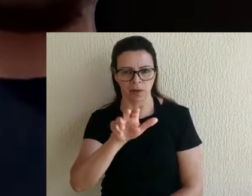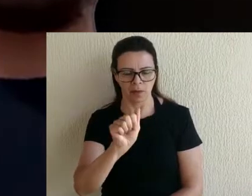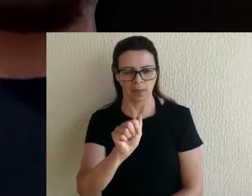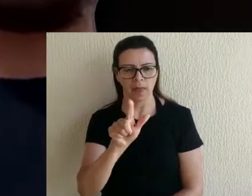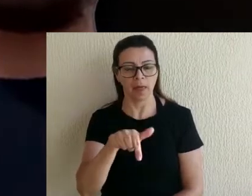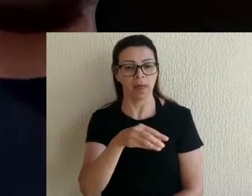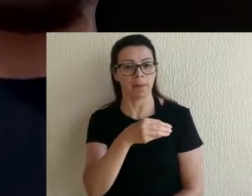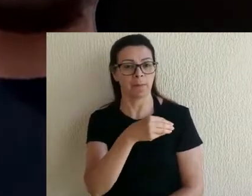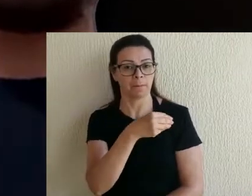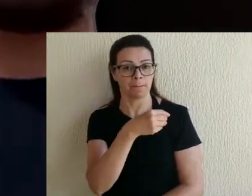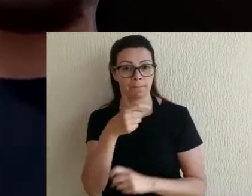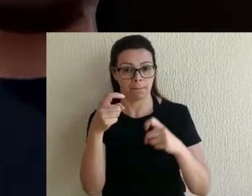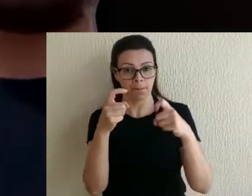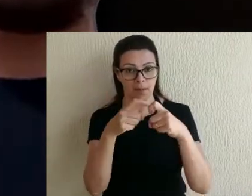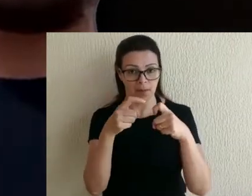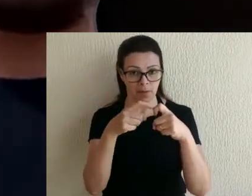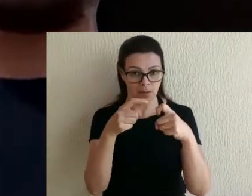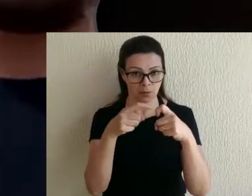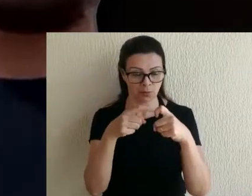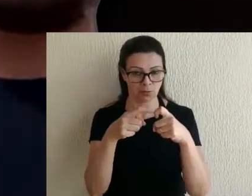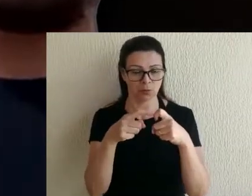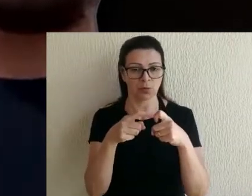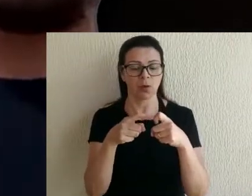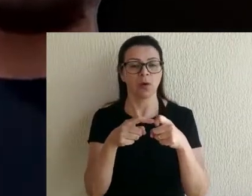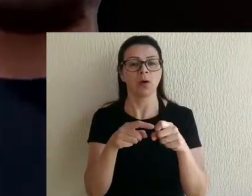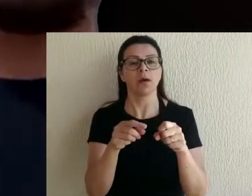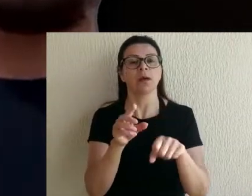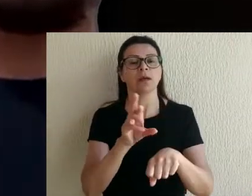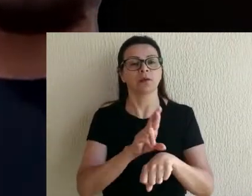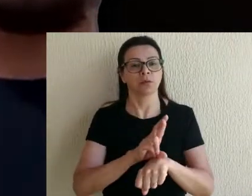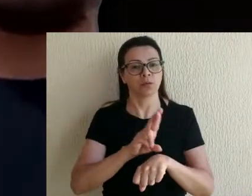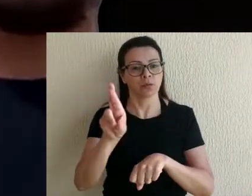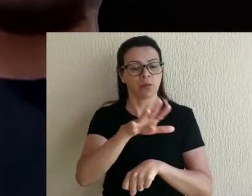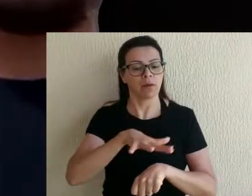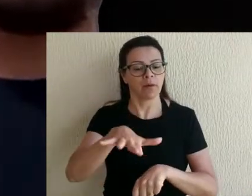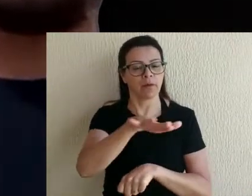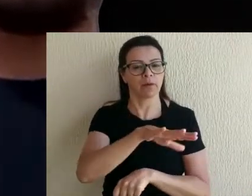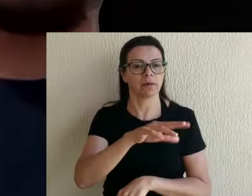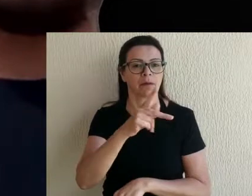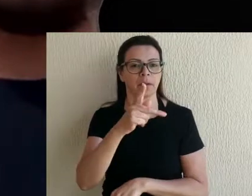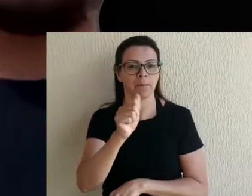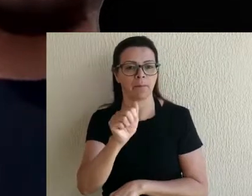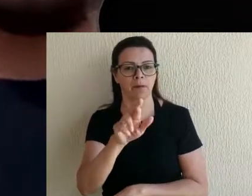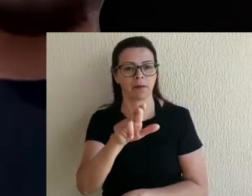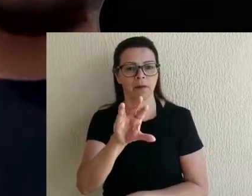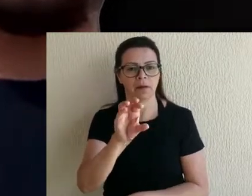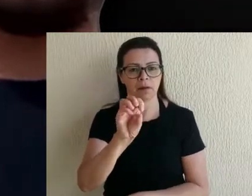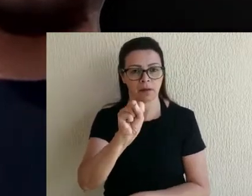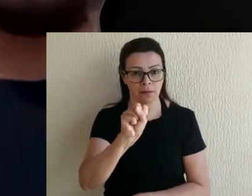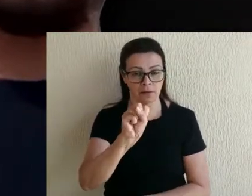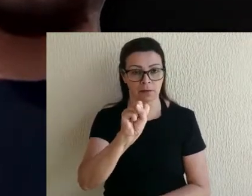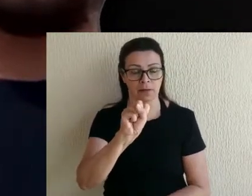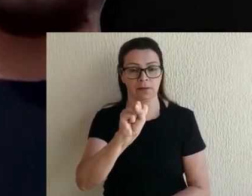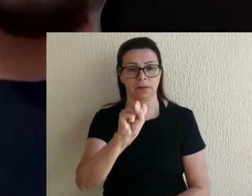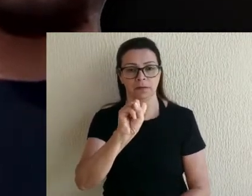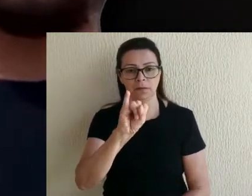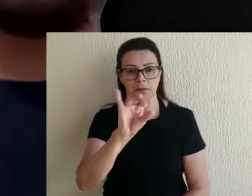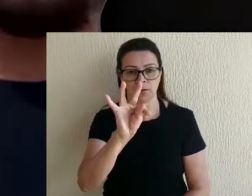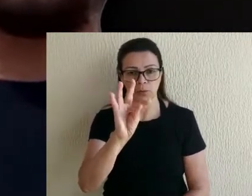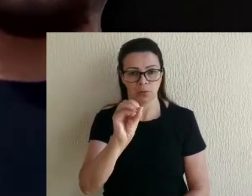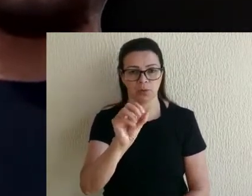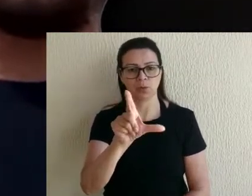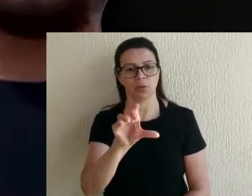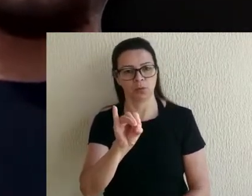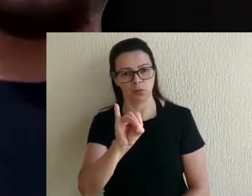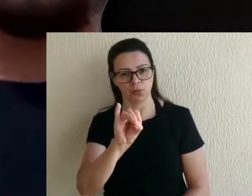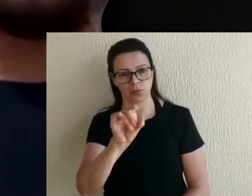mestre em biotecnologia com ênfase em bioprocessos e tratamento de doenças e doutor em parasitologia com ênfase em